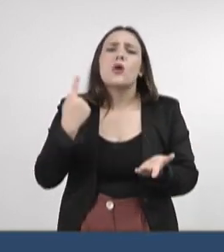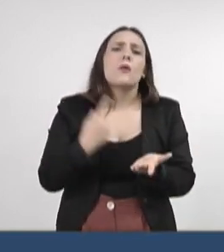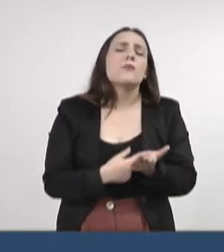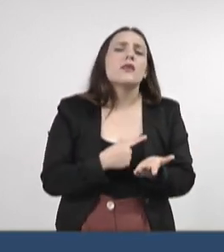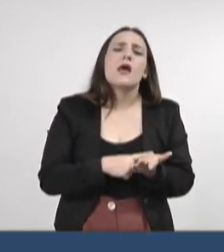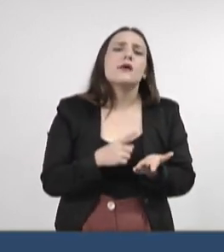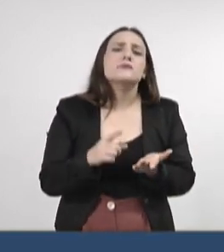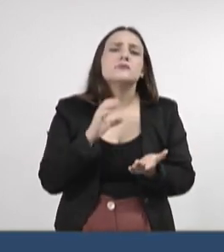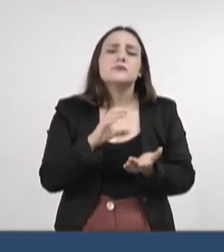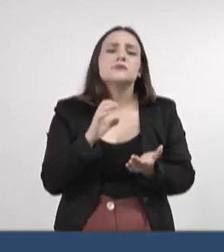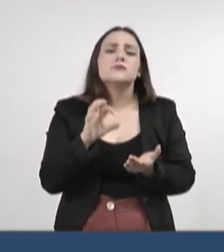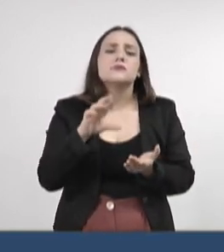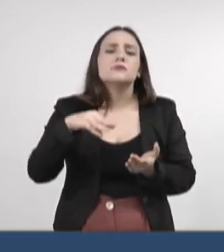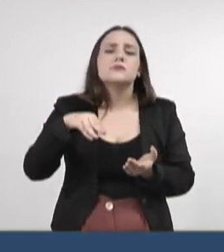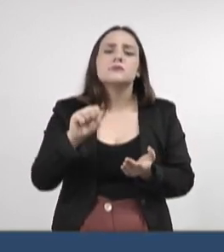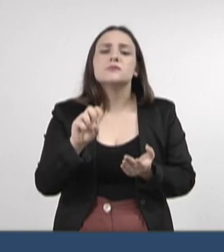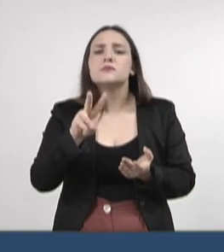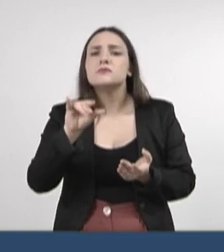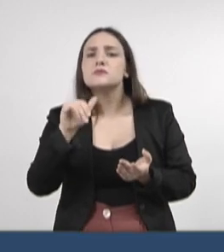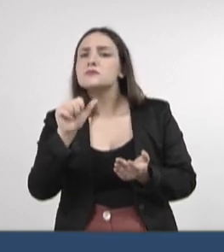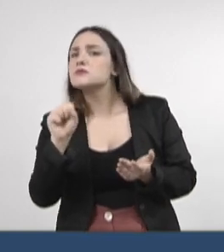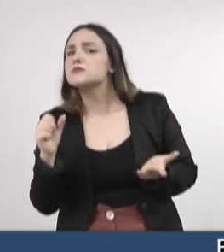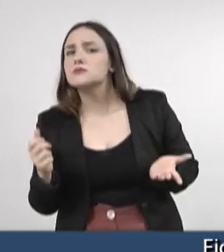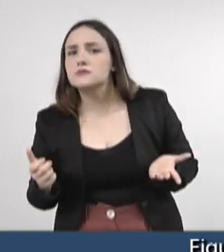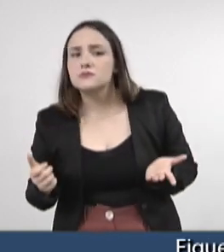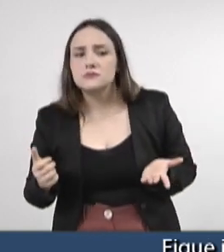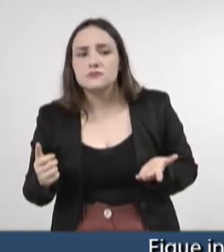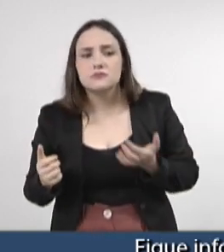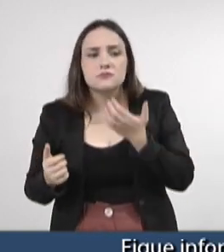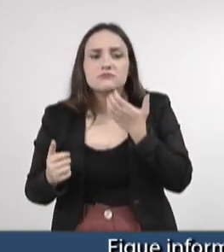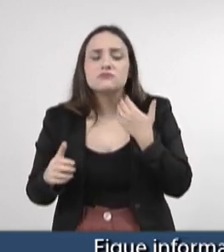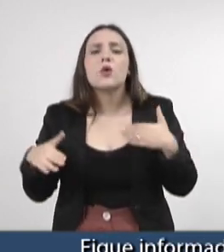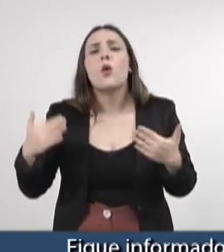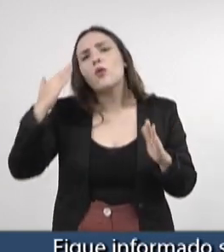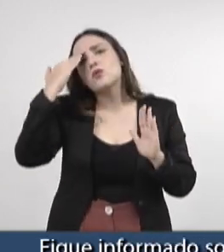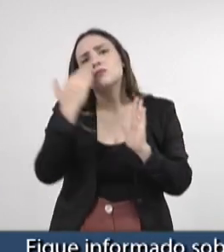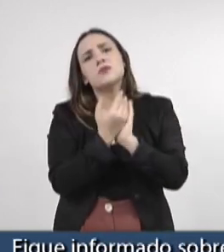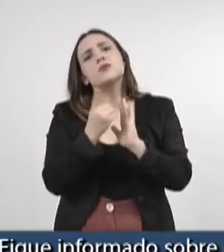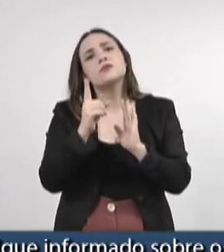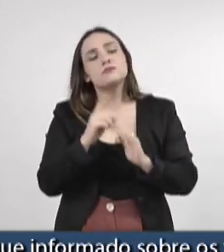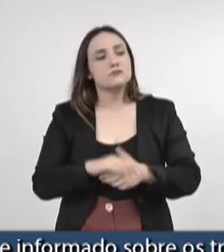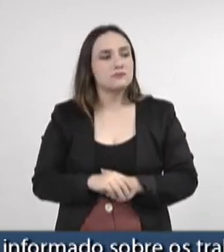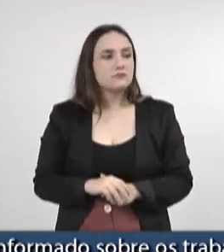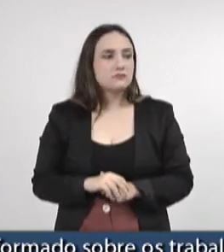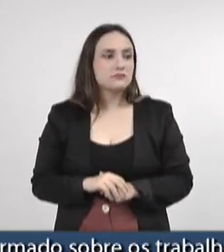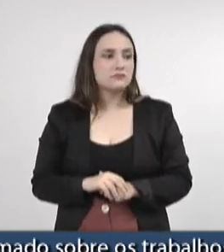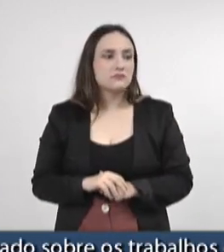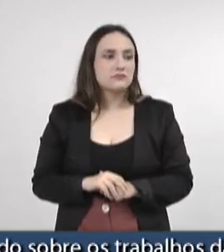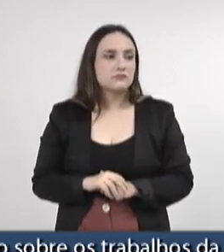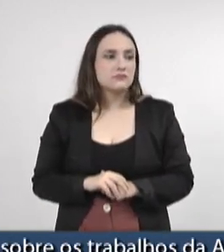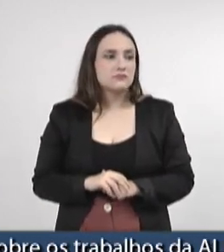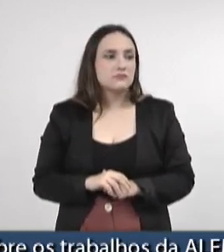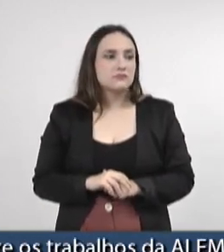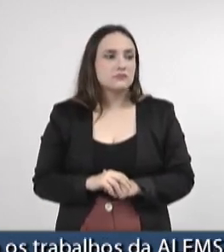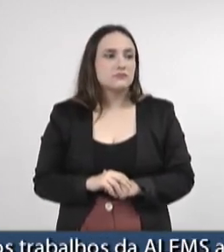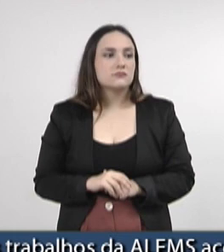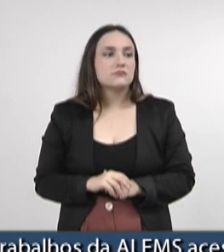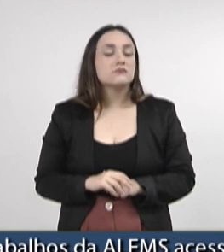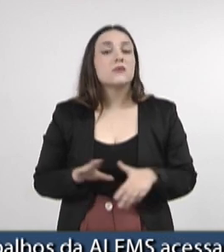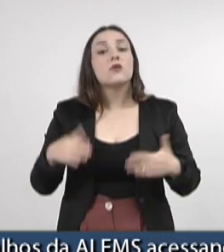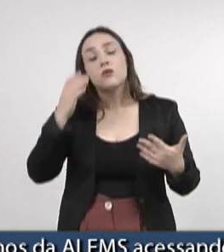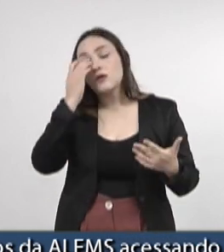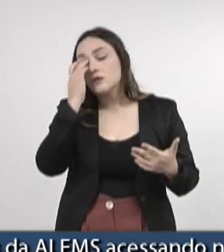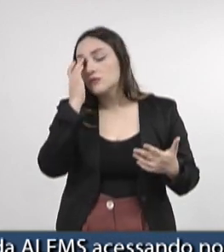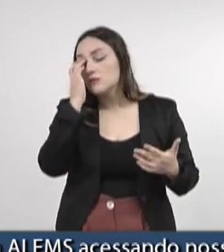empresa CCRMS Bias foram descumpridas, quais multas foram